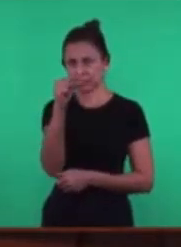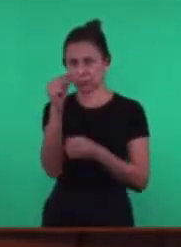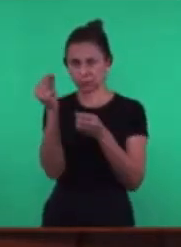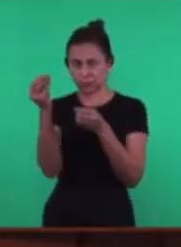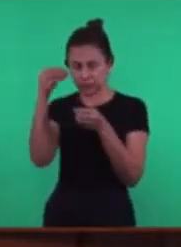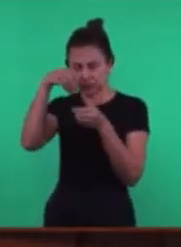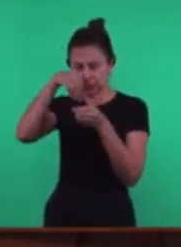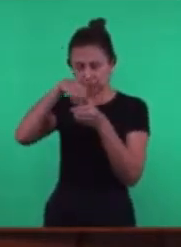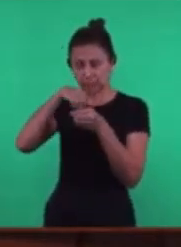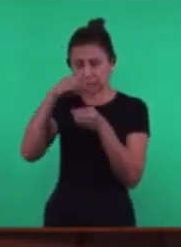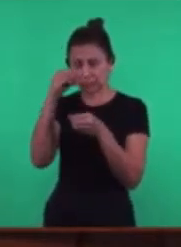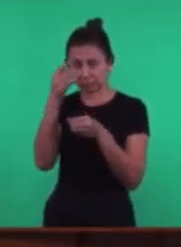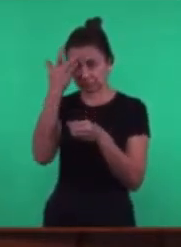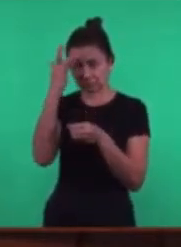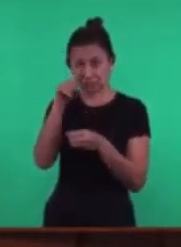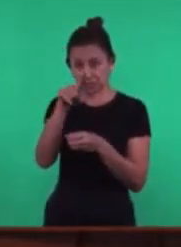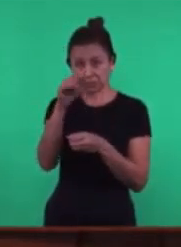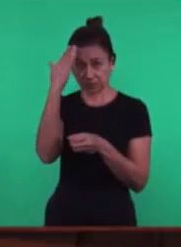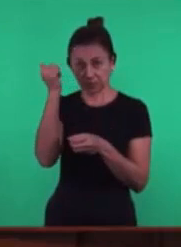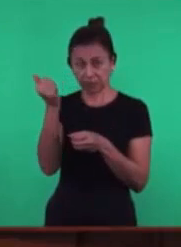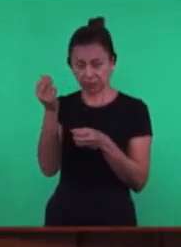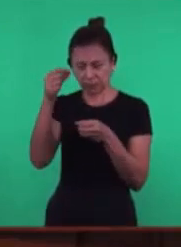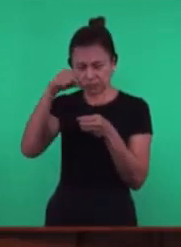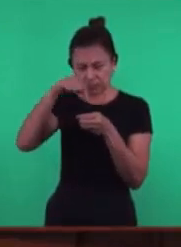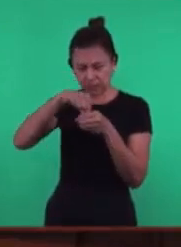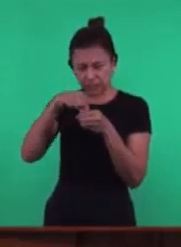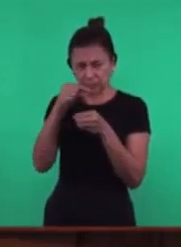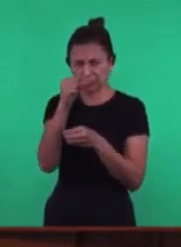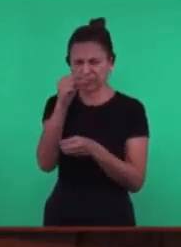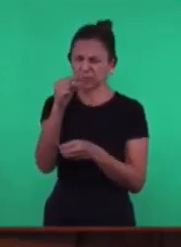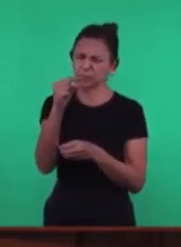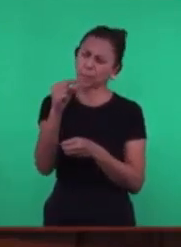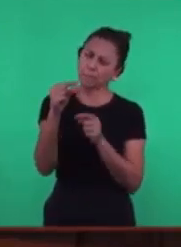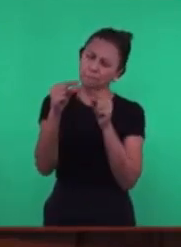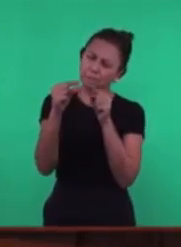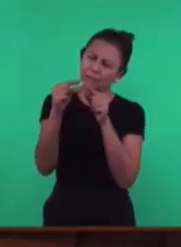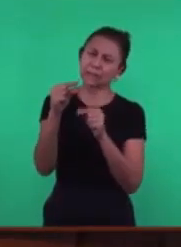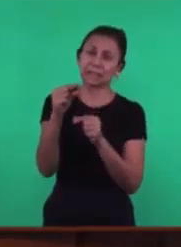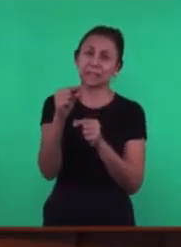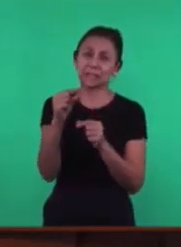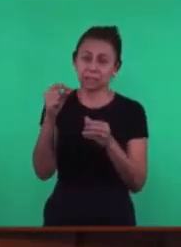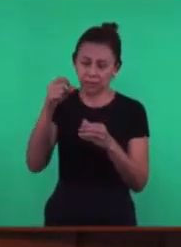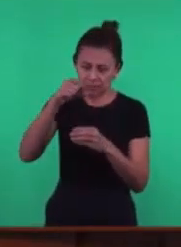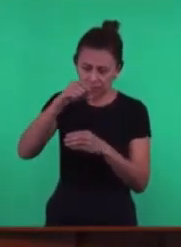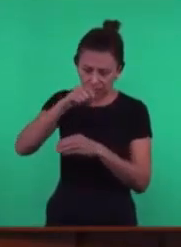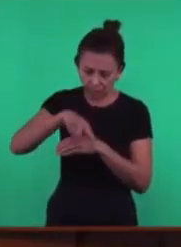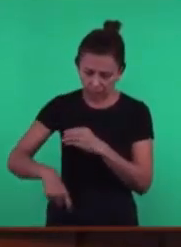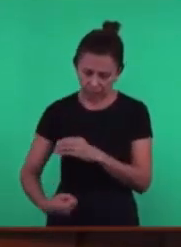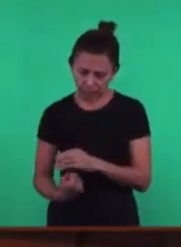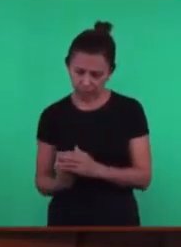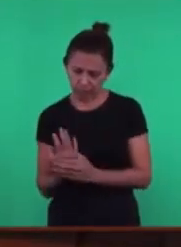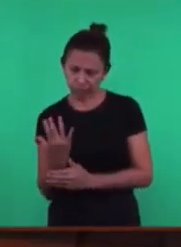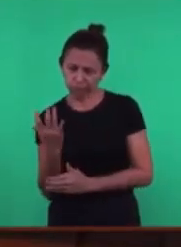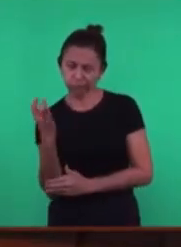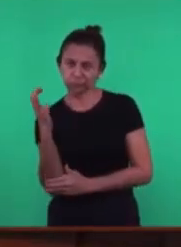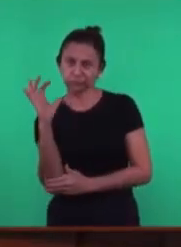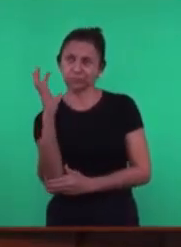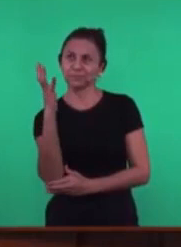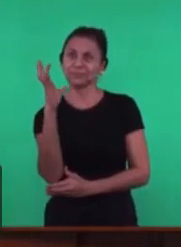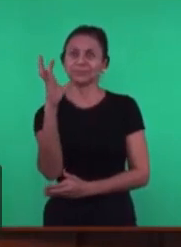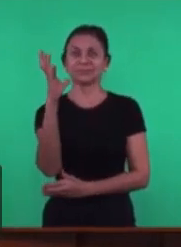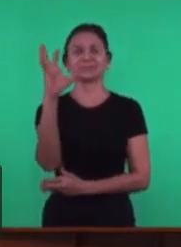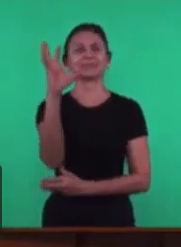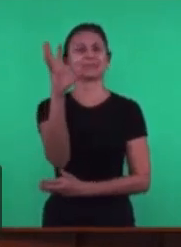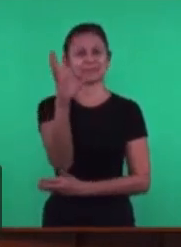Ninguém Sabe O que está Dentro dela Uma pequena Semente Produz Uma grande Árvore E o que é Importante